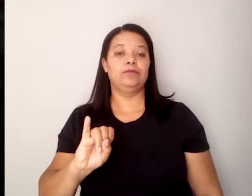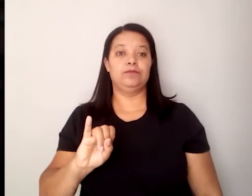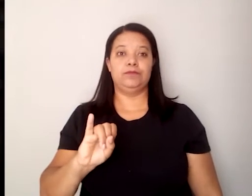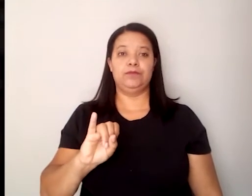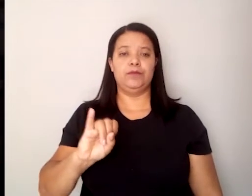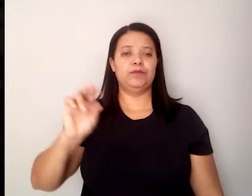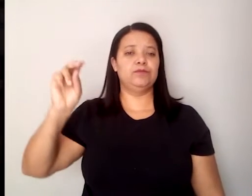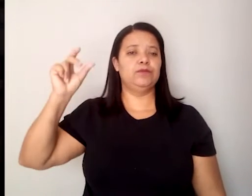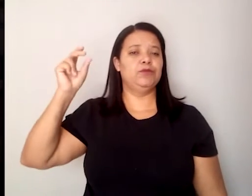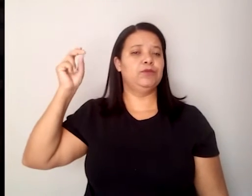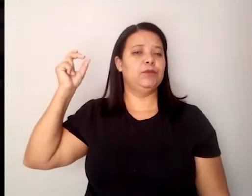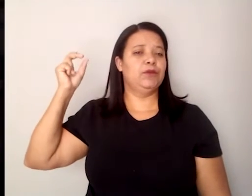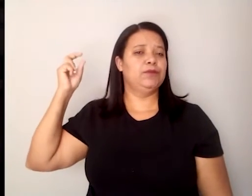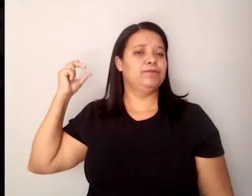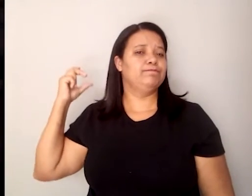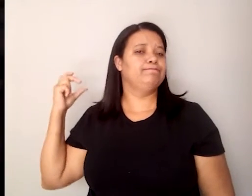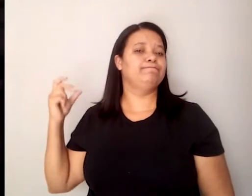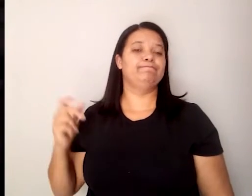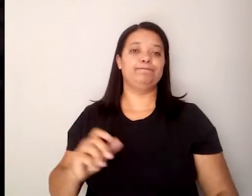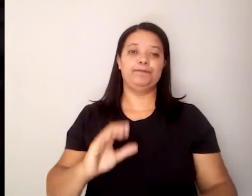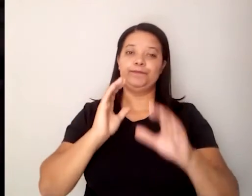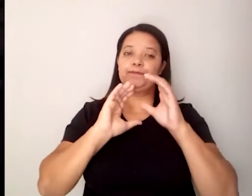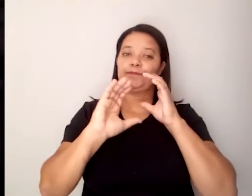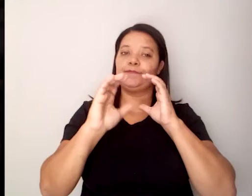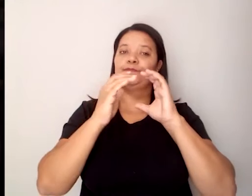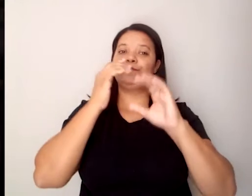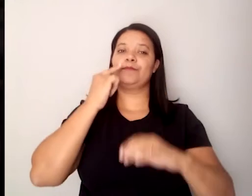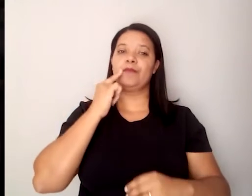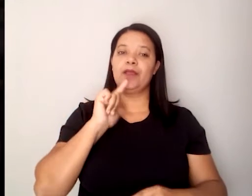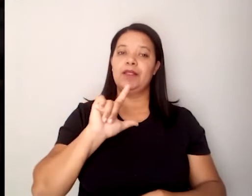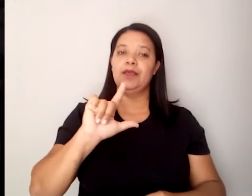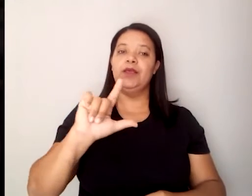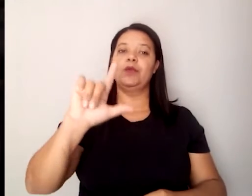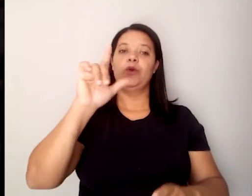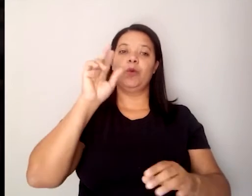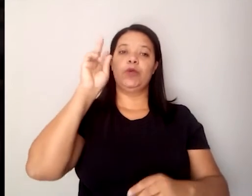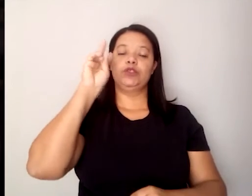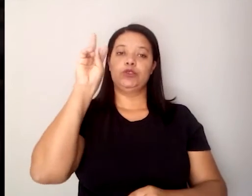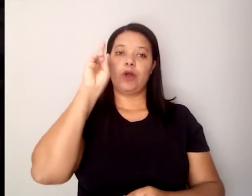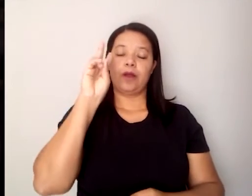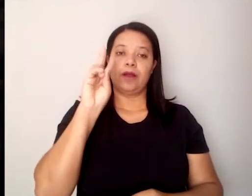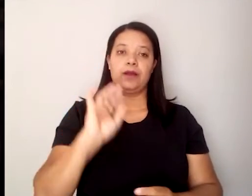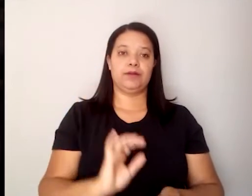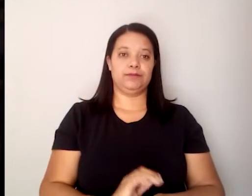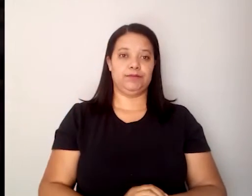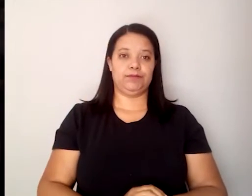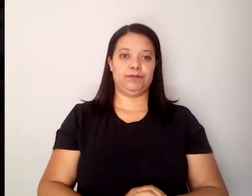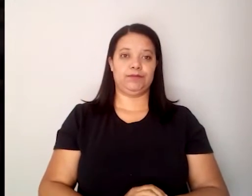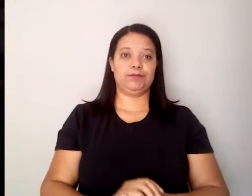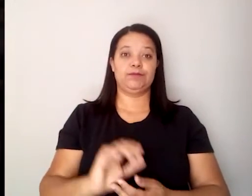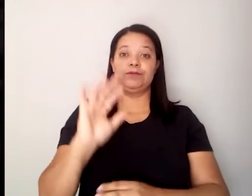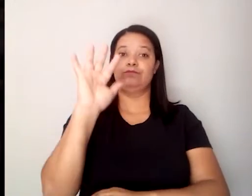arcaico dos cantos, que trazem esses cantos, trazem a mata